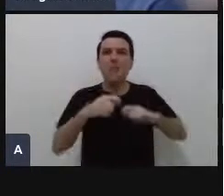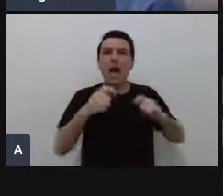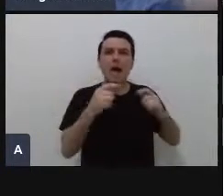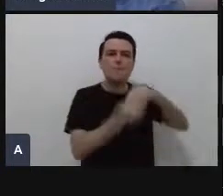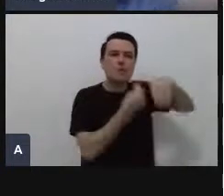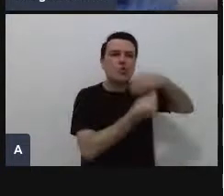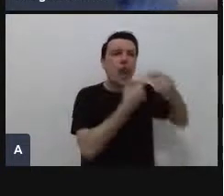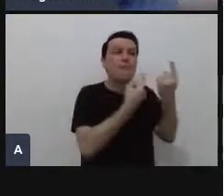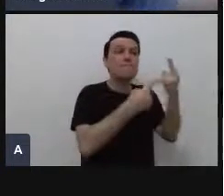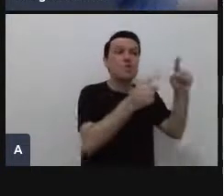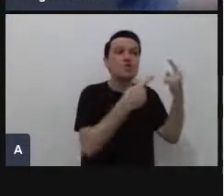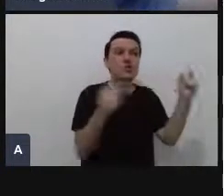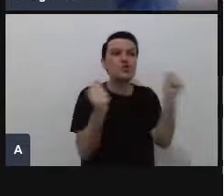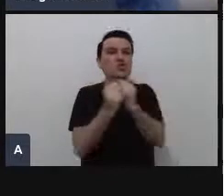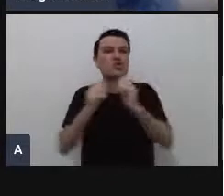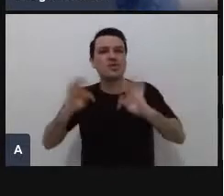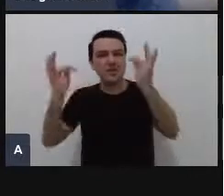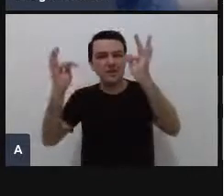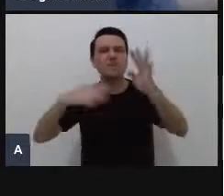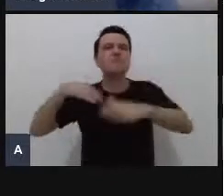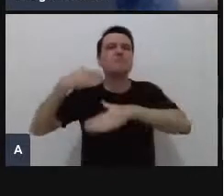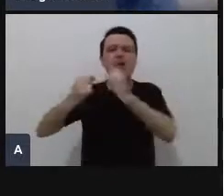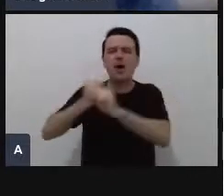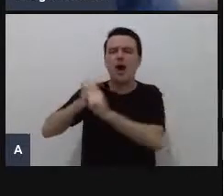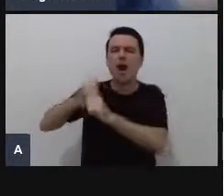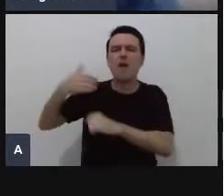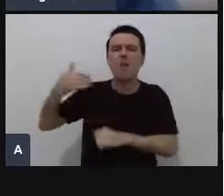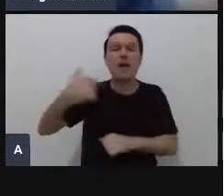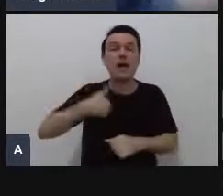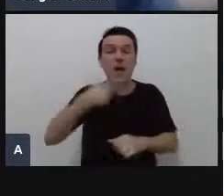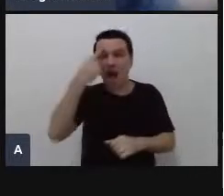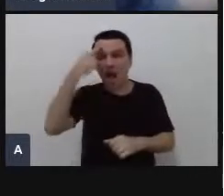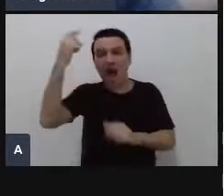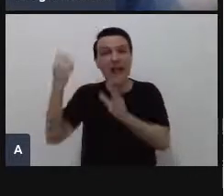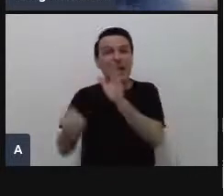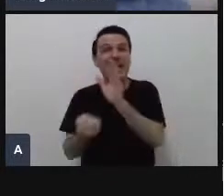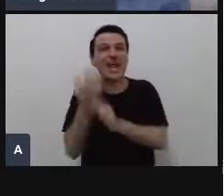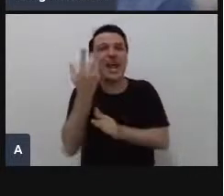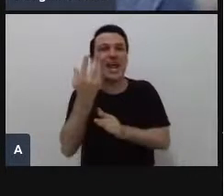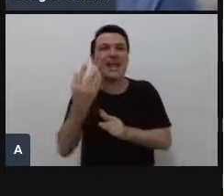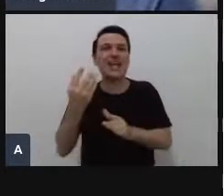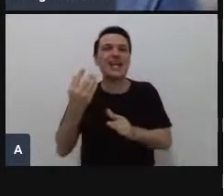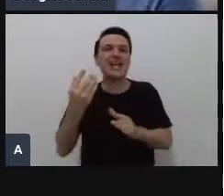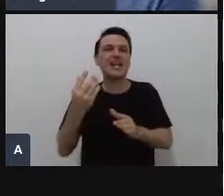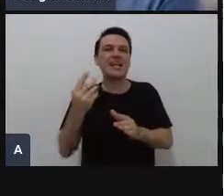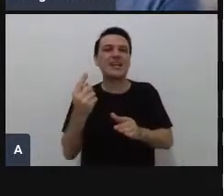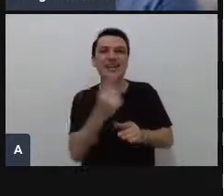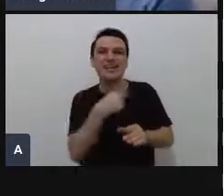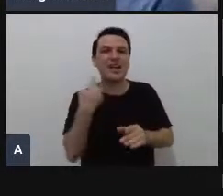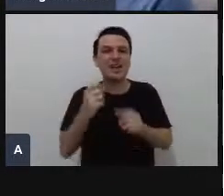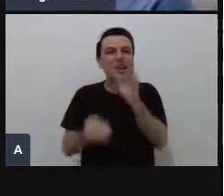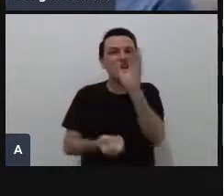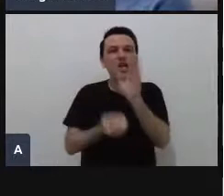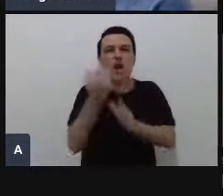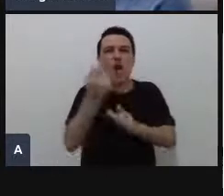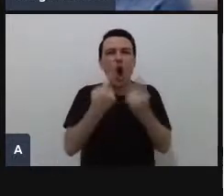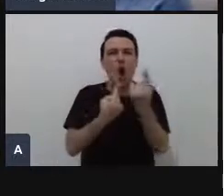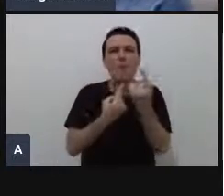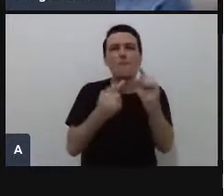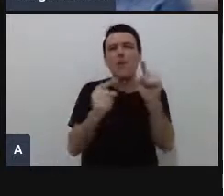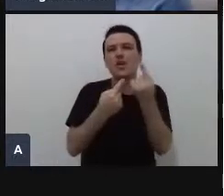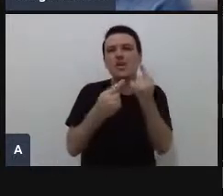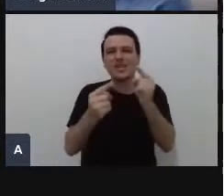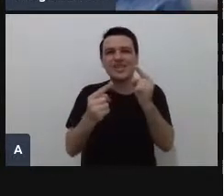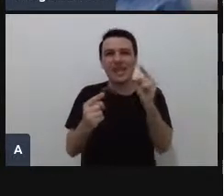contas, depois de muitos anos, eu acabei criando, era uma coisa que estava deixada de lado, a gente criou alguns jingles que estão sendo usados hoje nos materiais